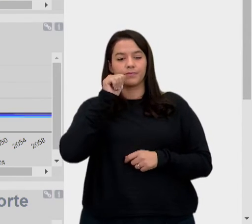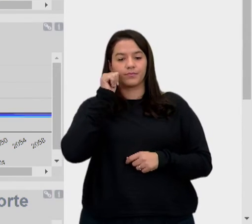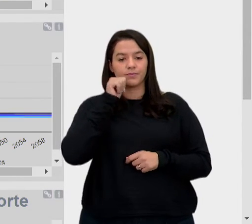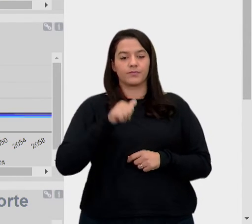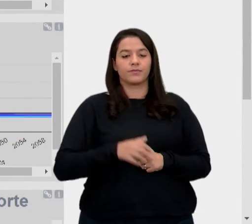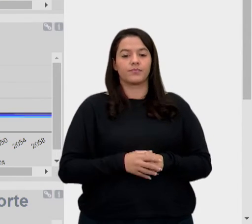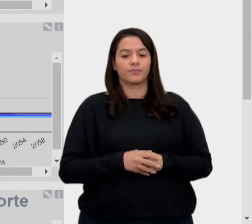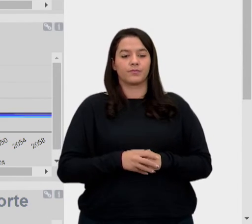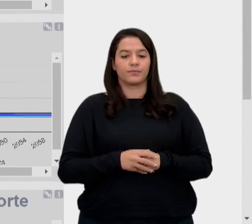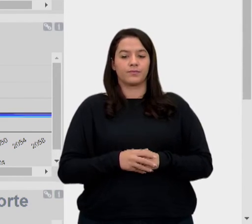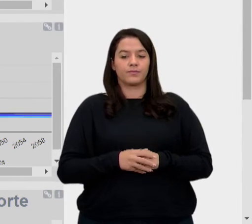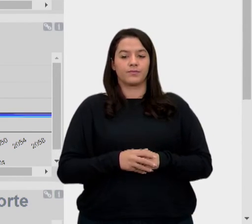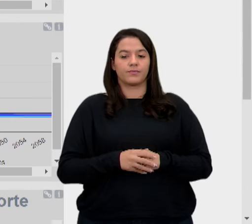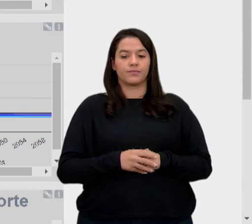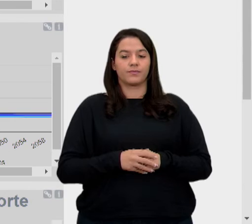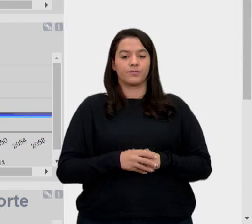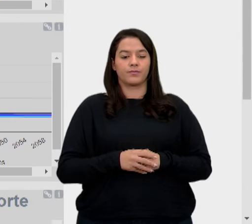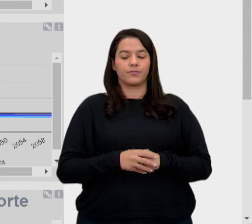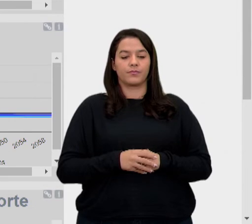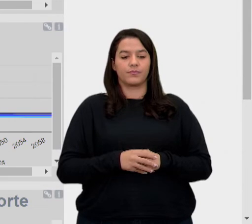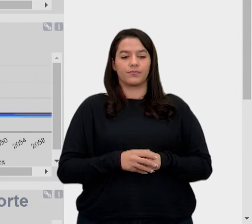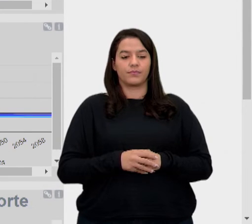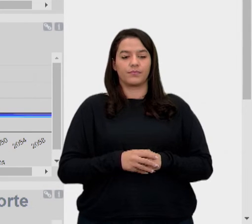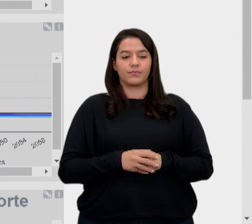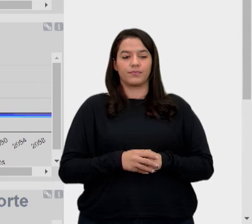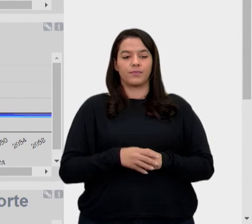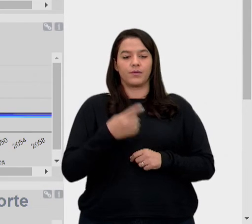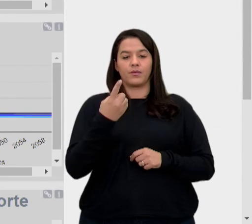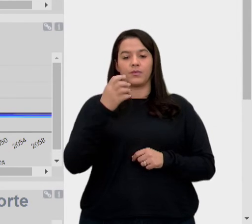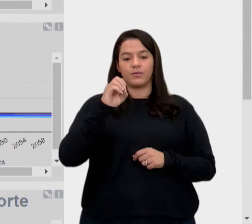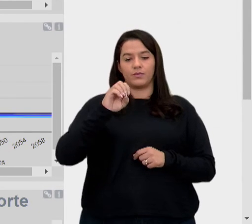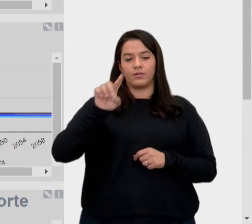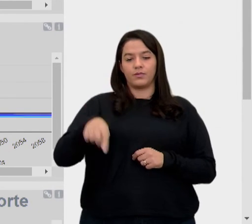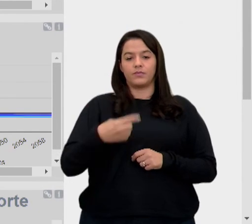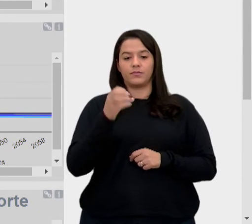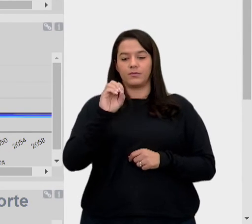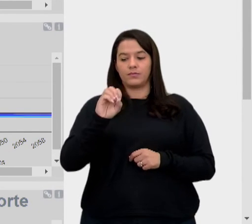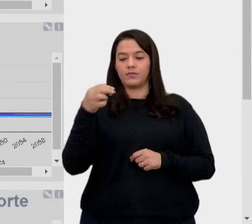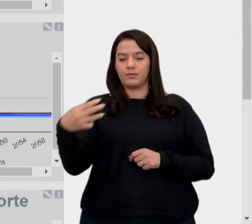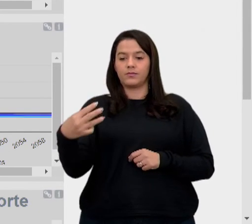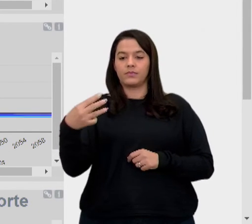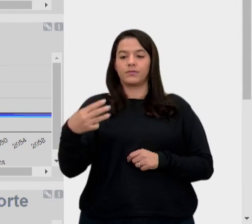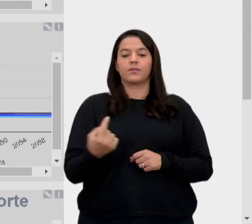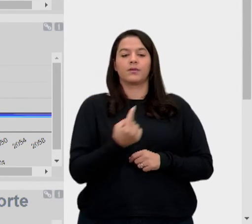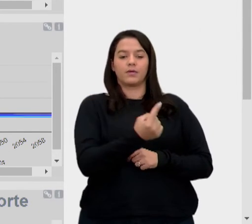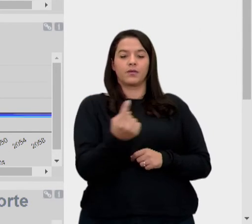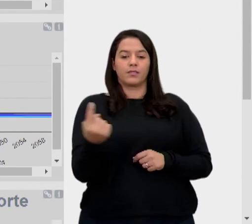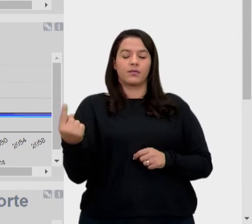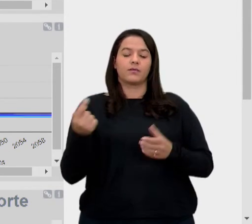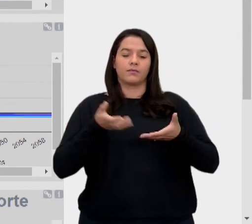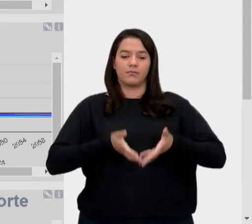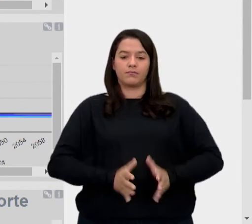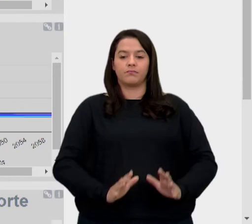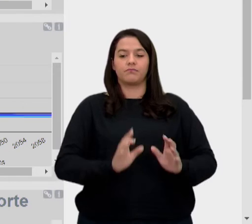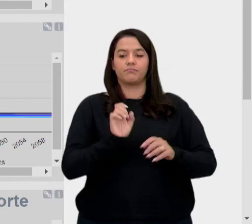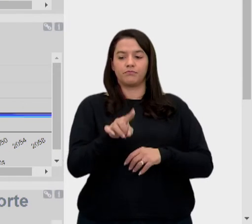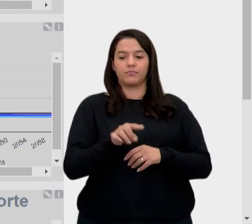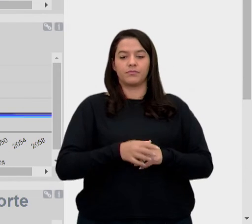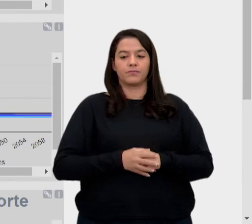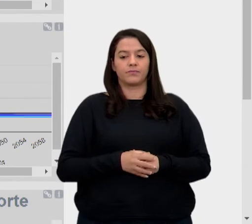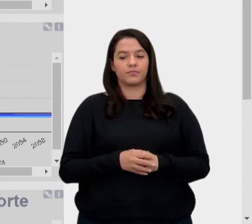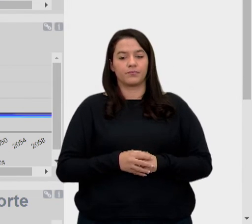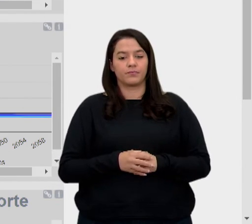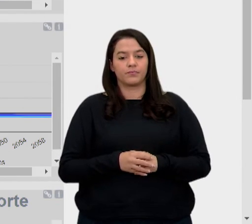2022, vamos lá, de 10,03 a cada mil nascidos. Aí vamos tentar aqui colocar no